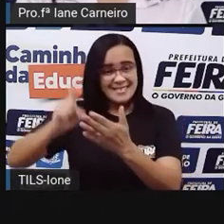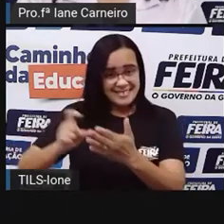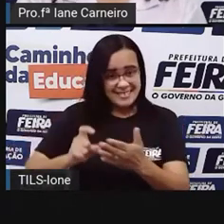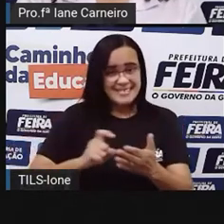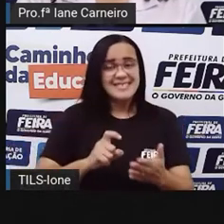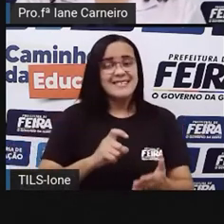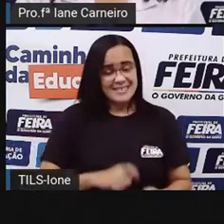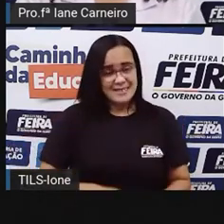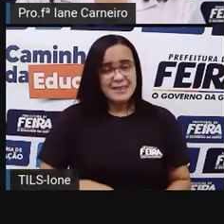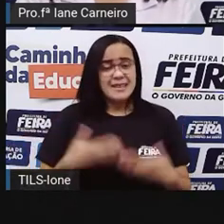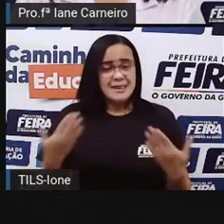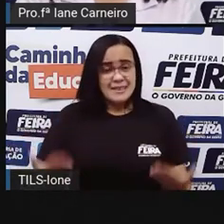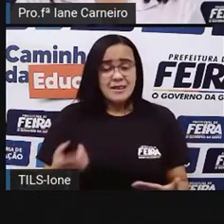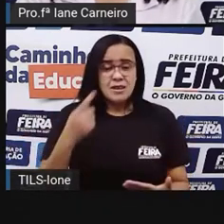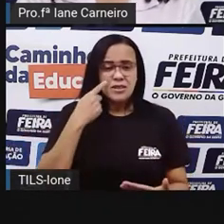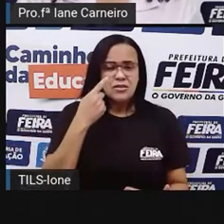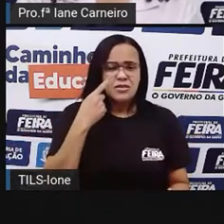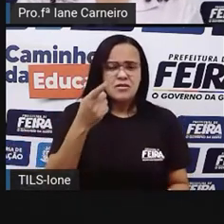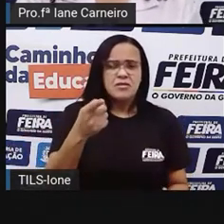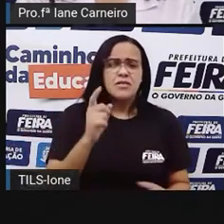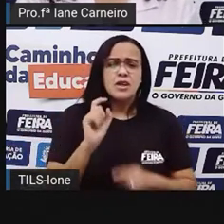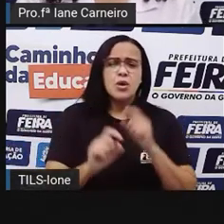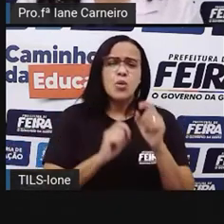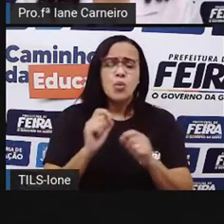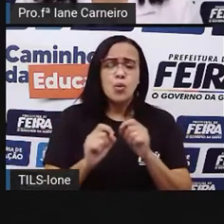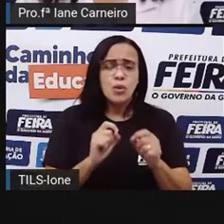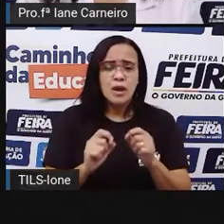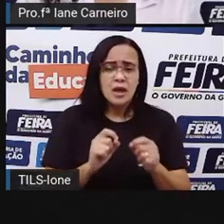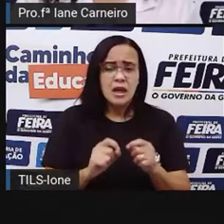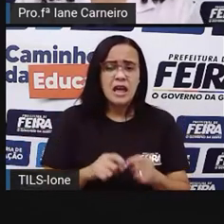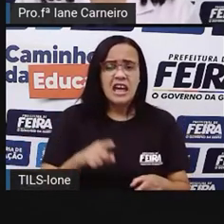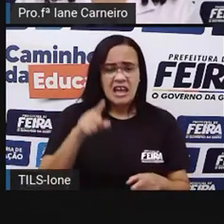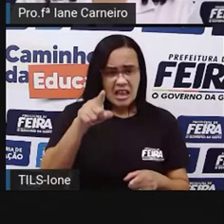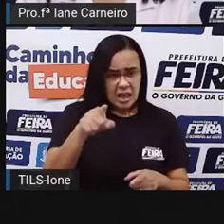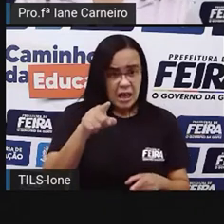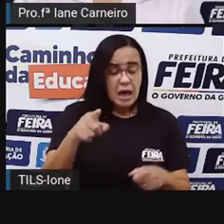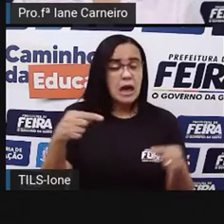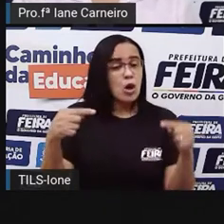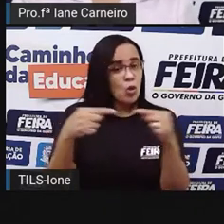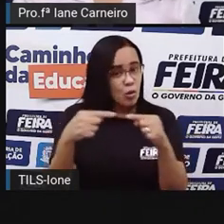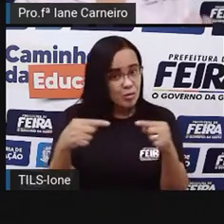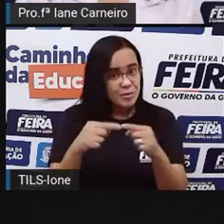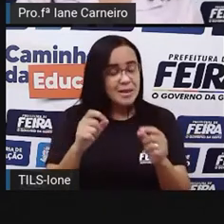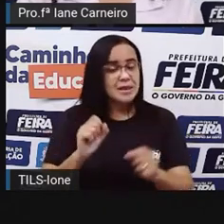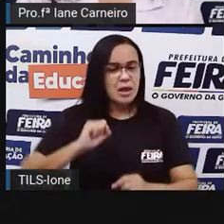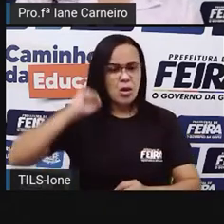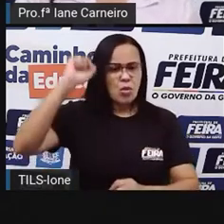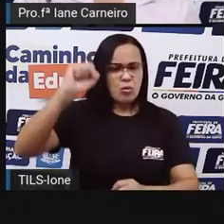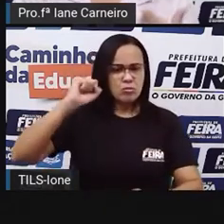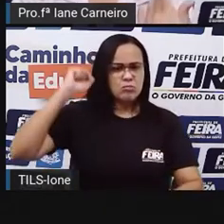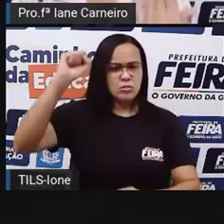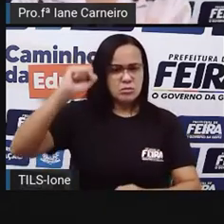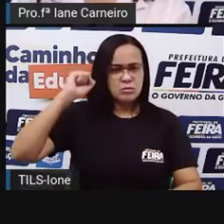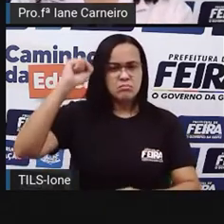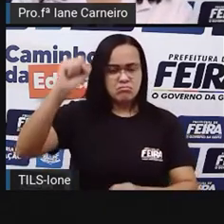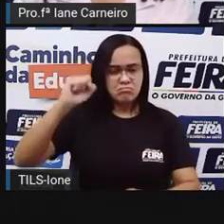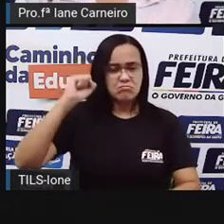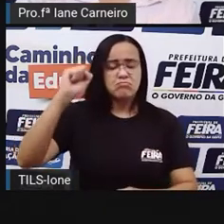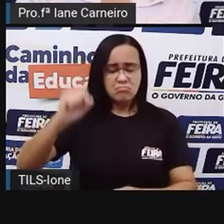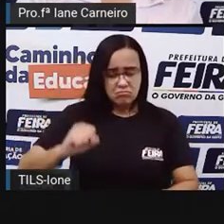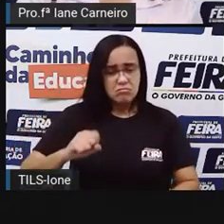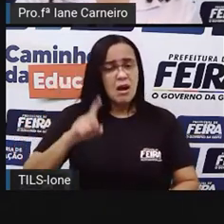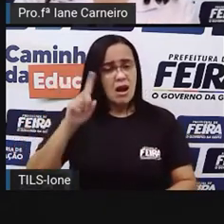Então, a gente vê nessas artes, né? Uma forma deles protestarem também, né? Então, muitas vezes eles protestam contra